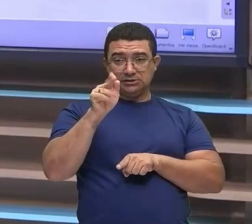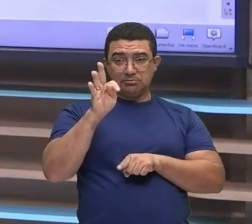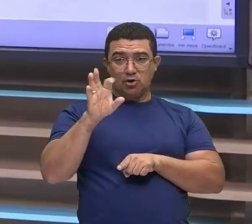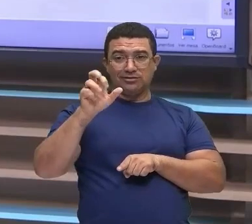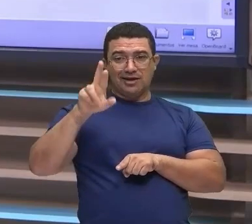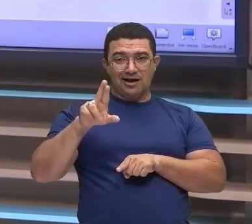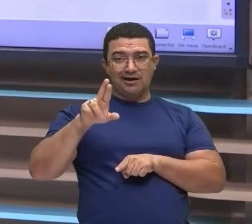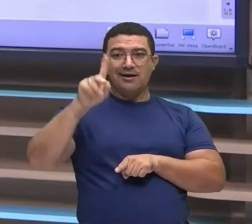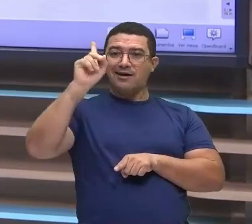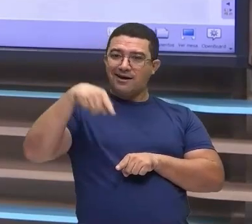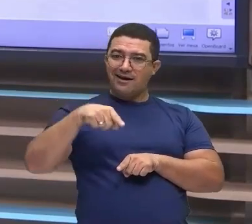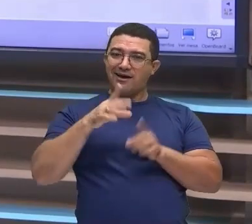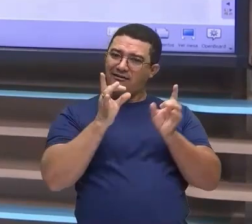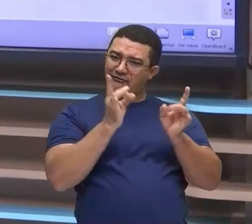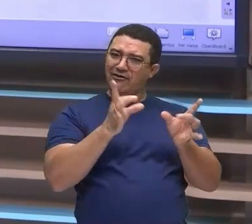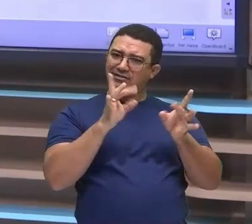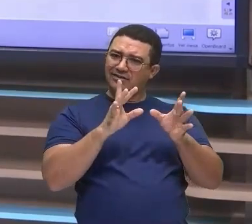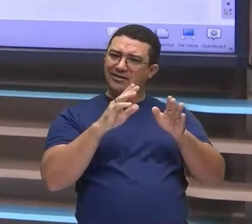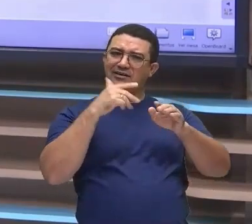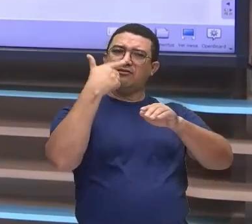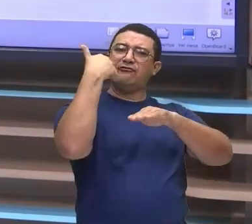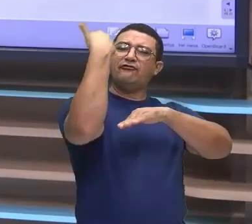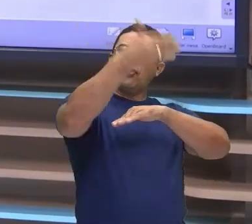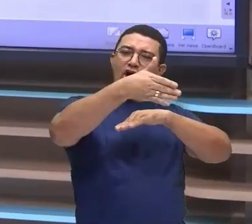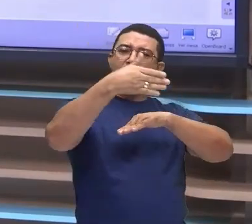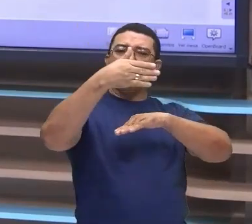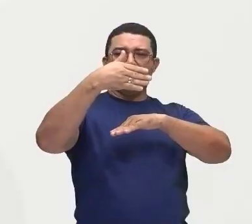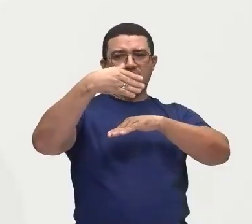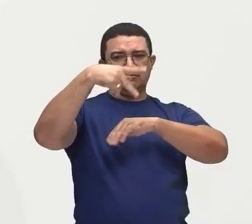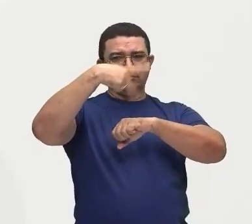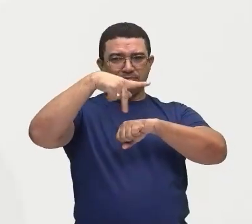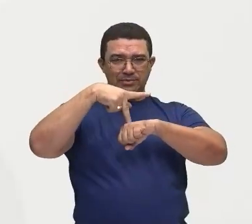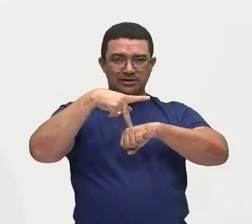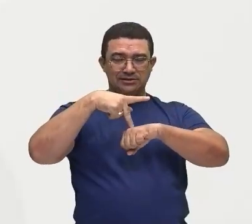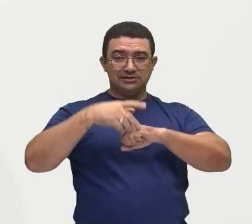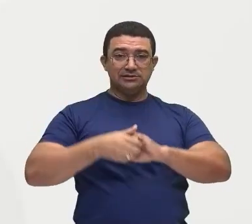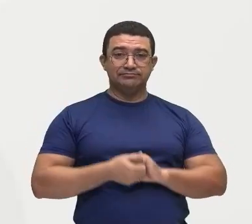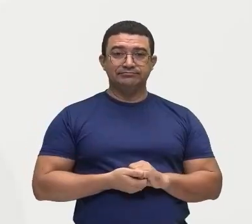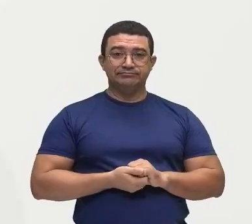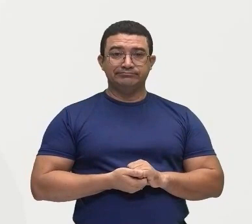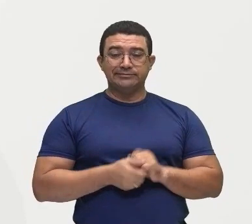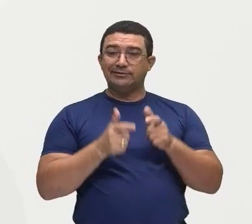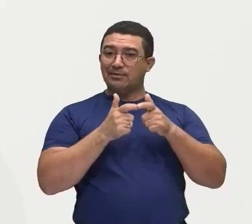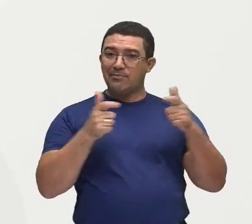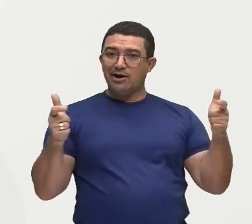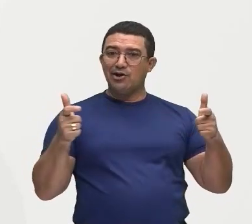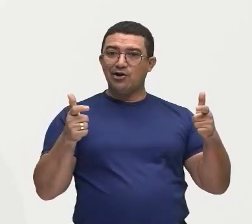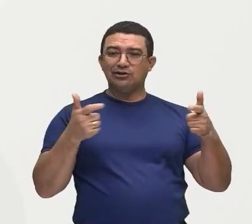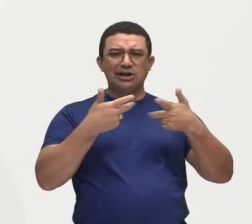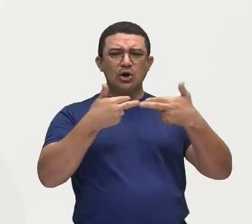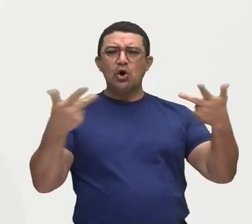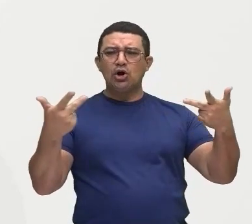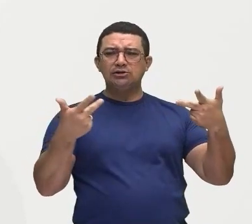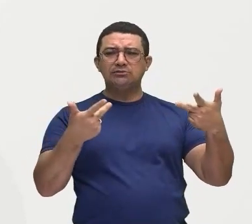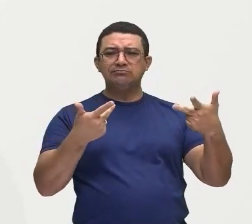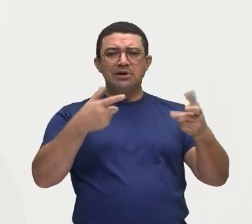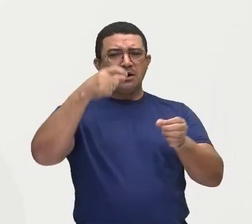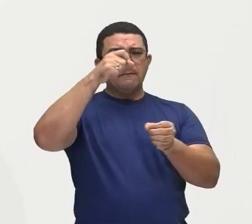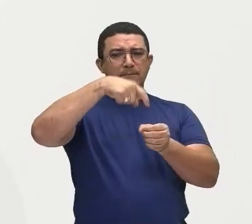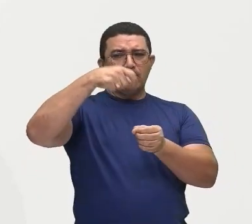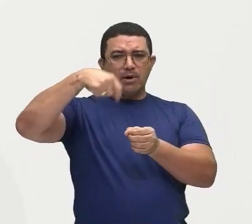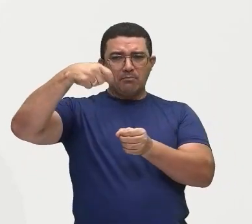essa questão na estrutura fundiária do nosso país, né? Porque a maior parte do que é produzido aqui é